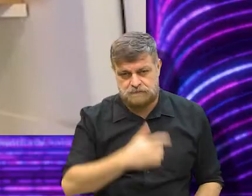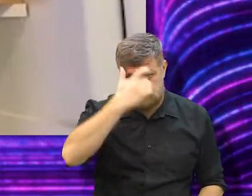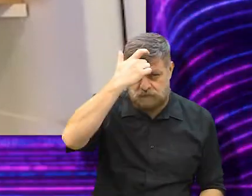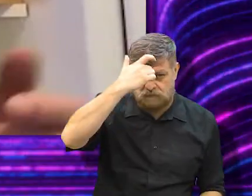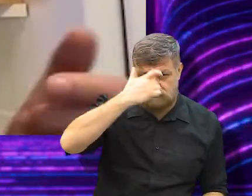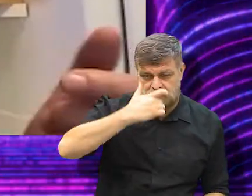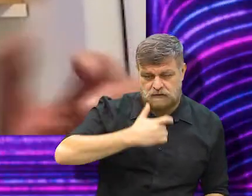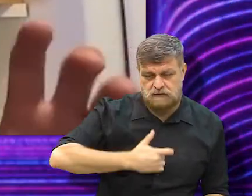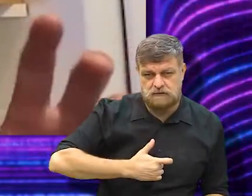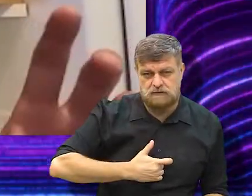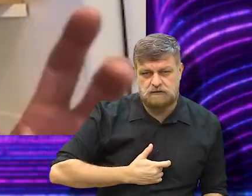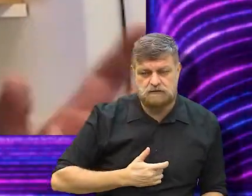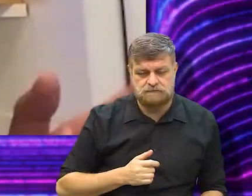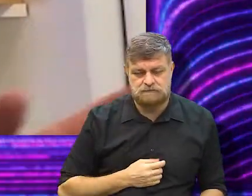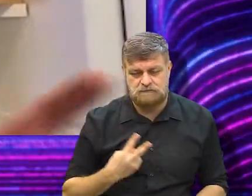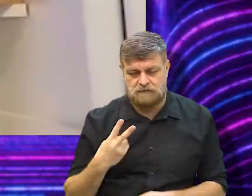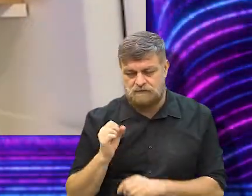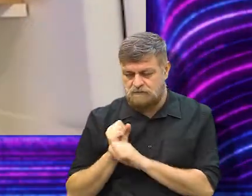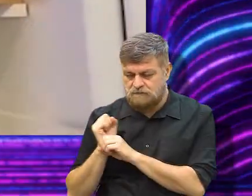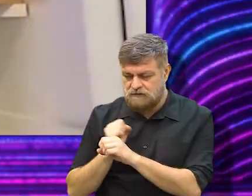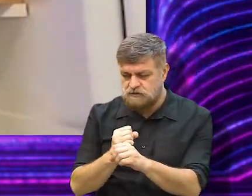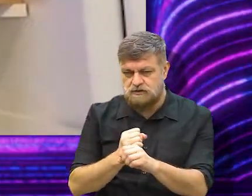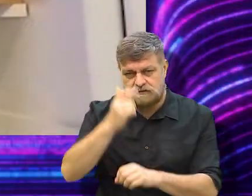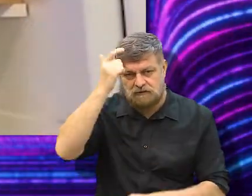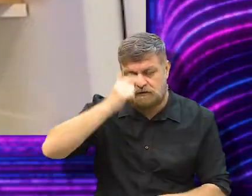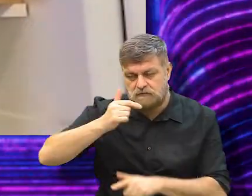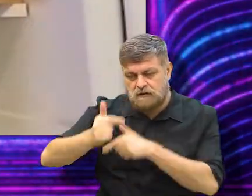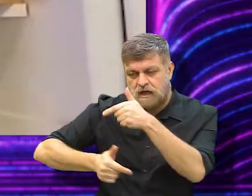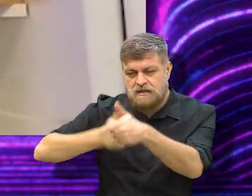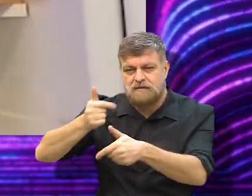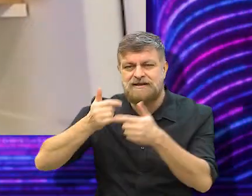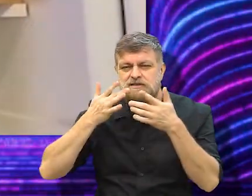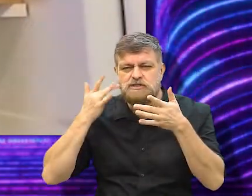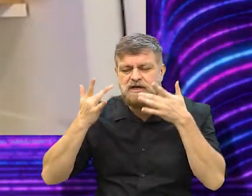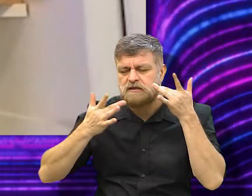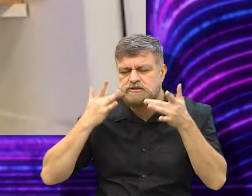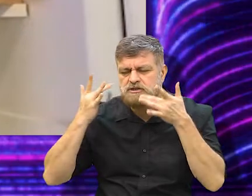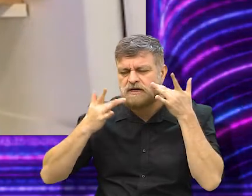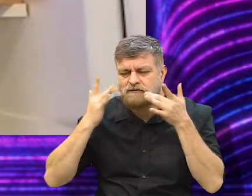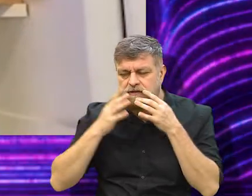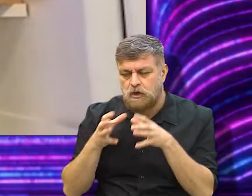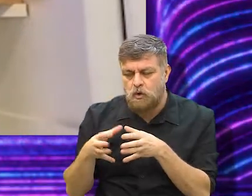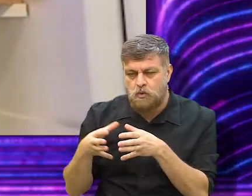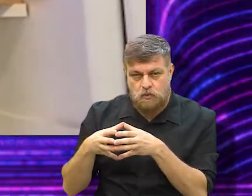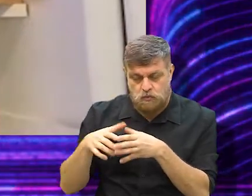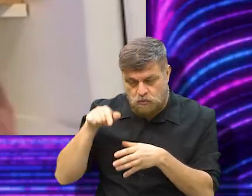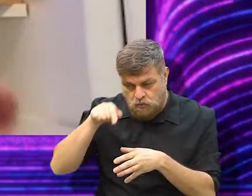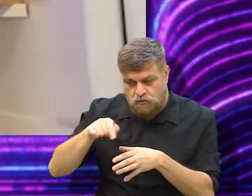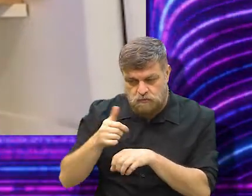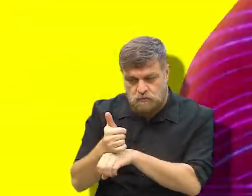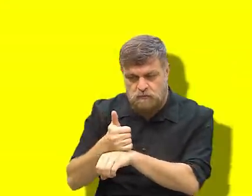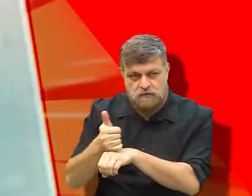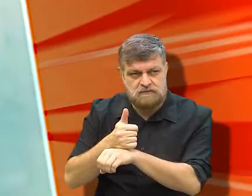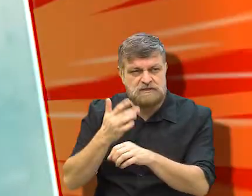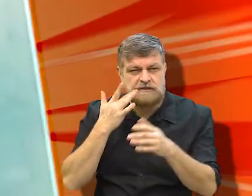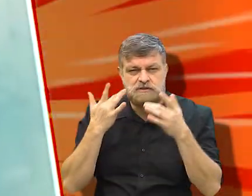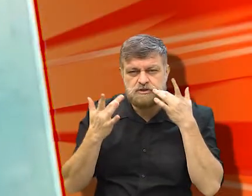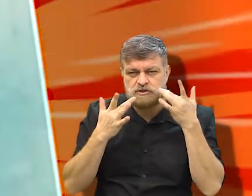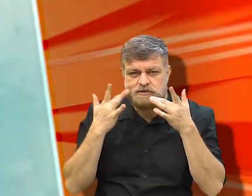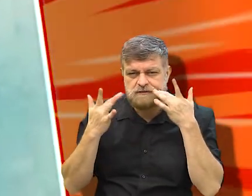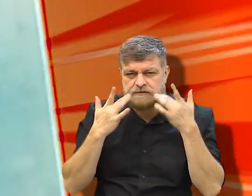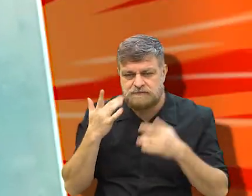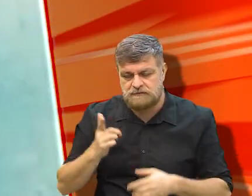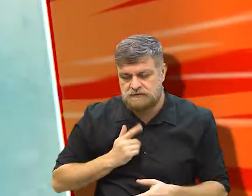como eu, durante 20 anos, eu só trabalhei com teatro. tinha até uma companhia de teatro, mandei alguns